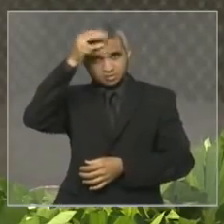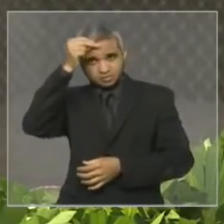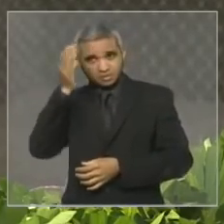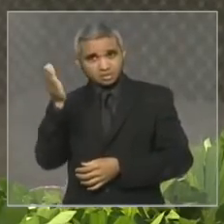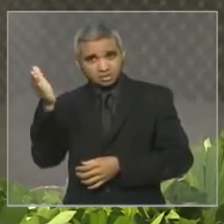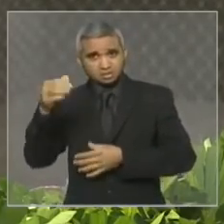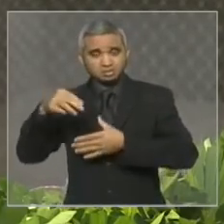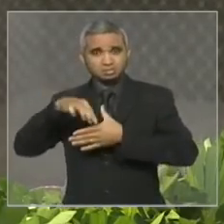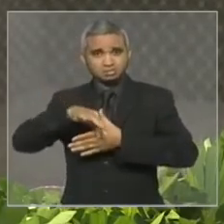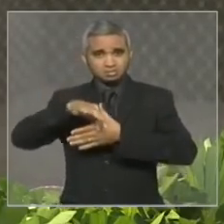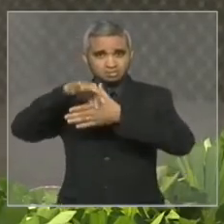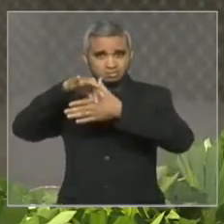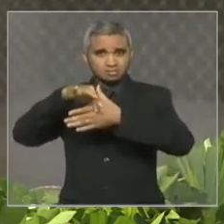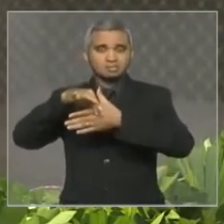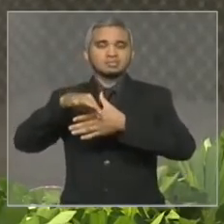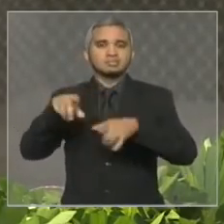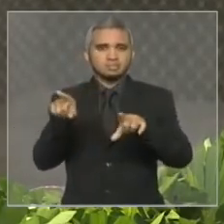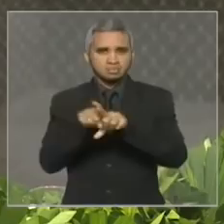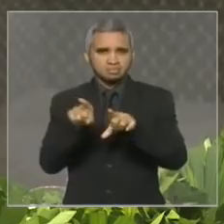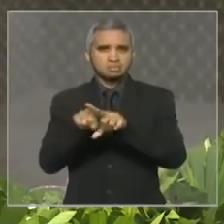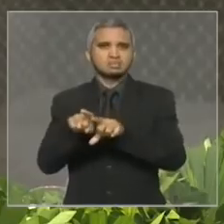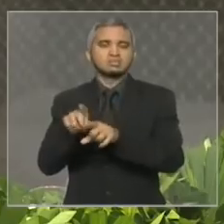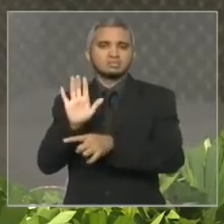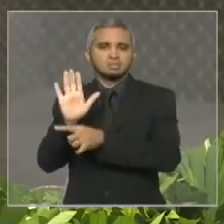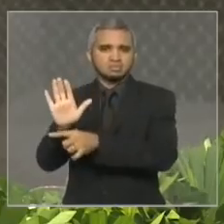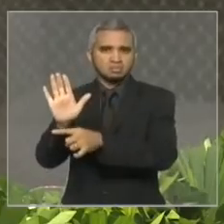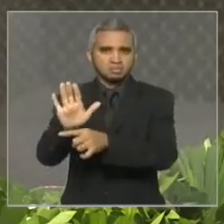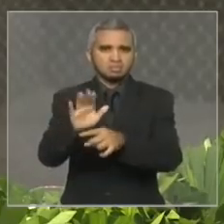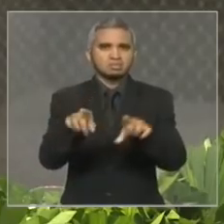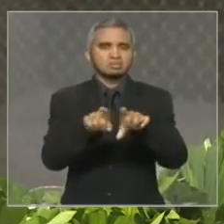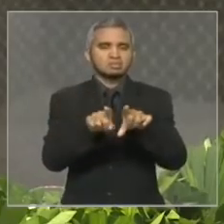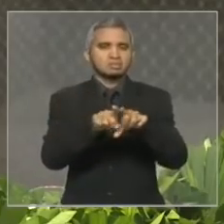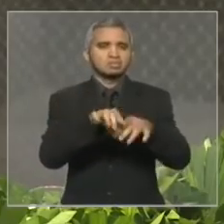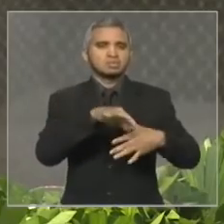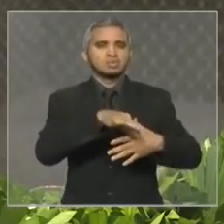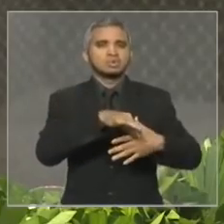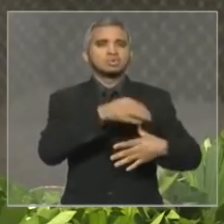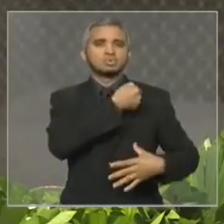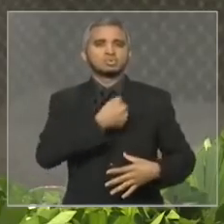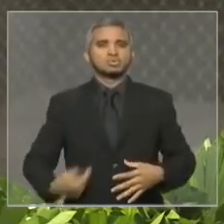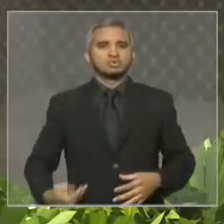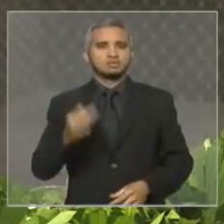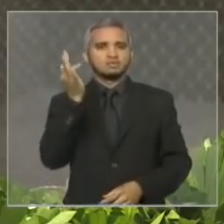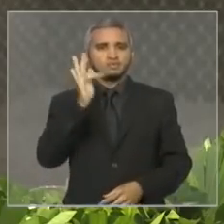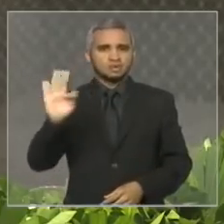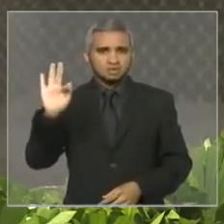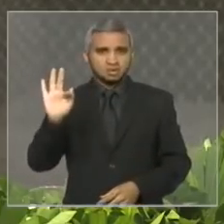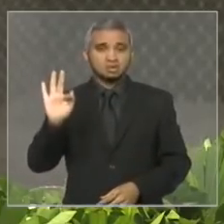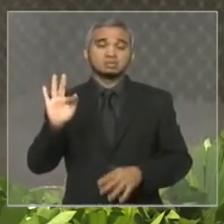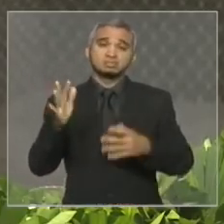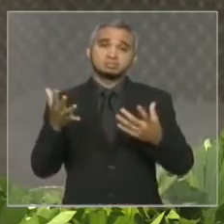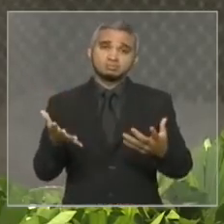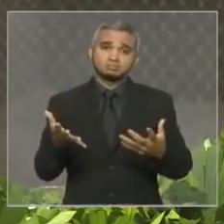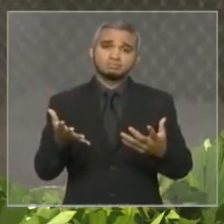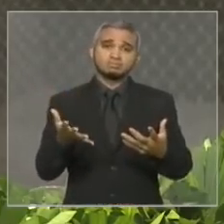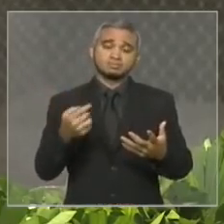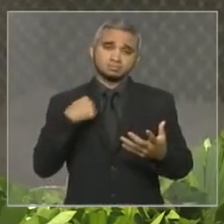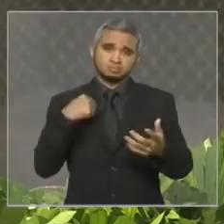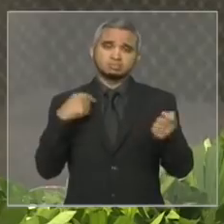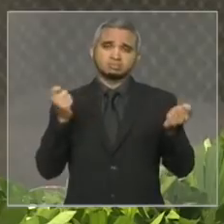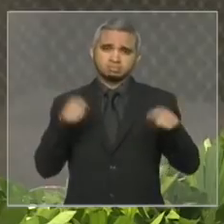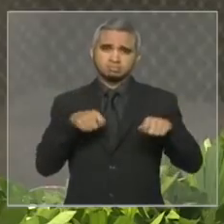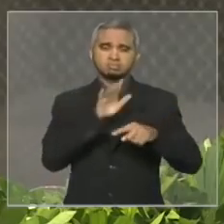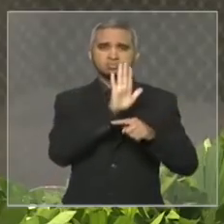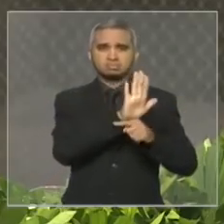mesmo modo tem sido em relação ao governo federal e se depender de mim assim será ou seja